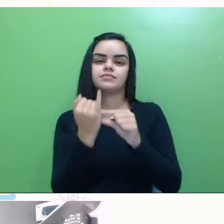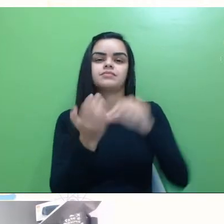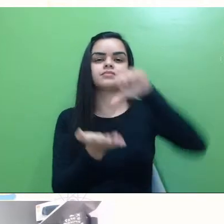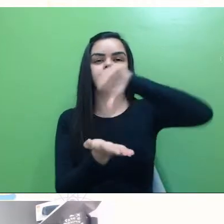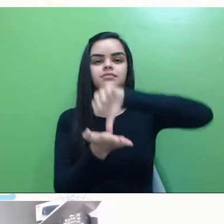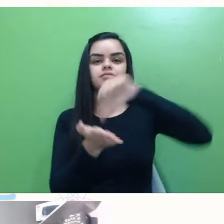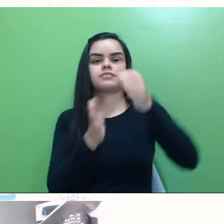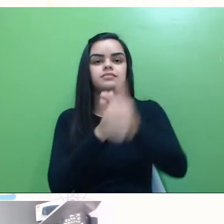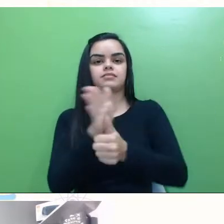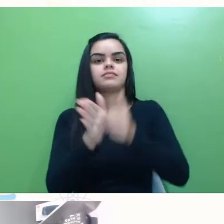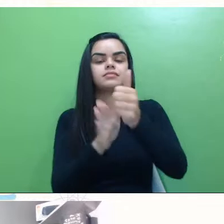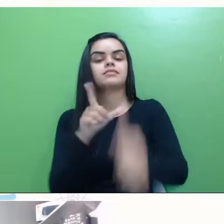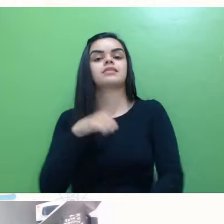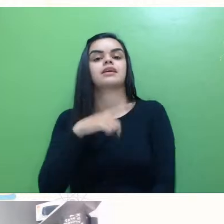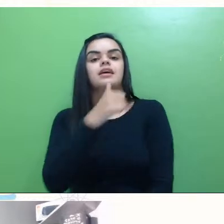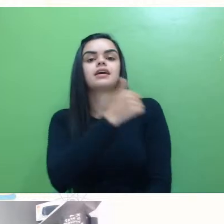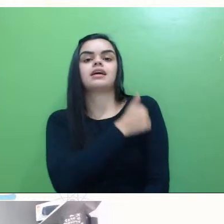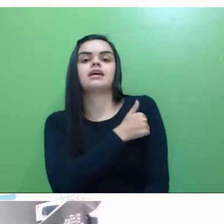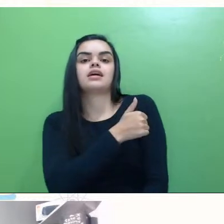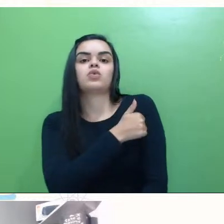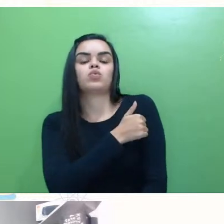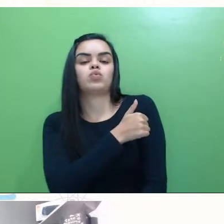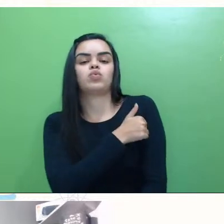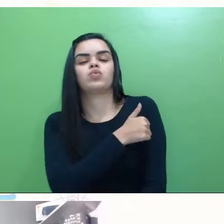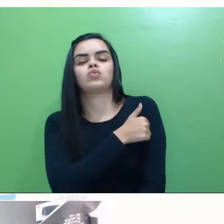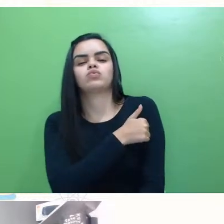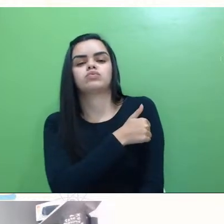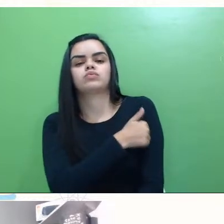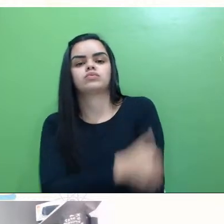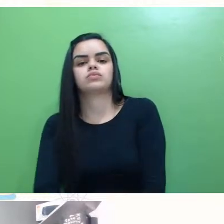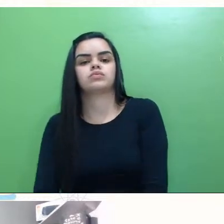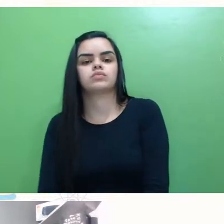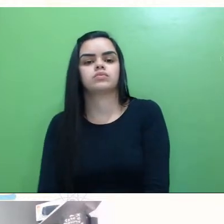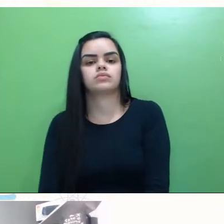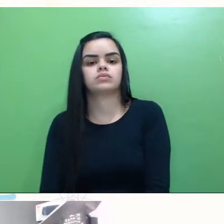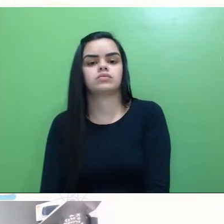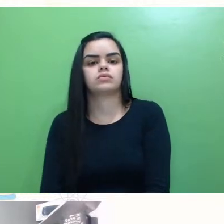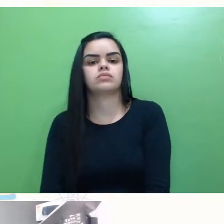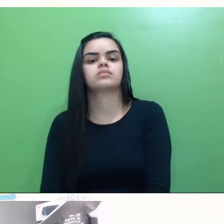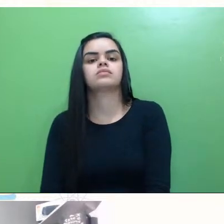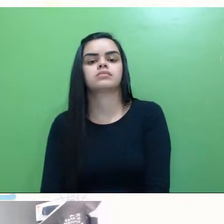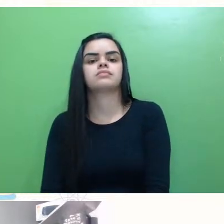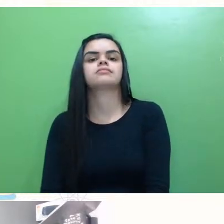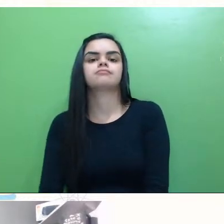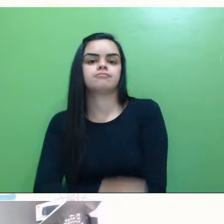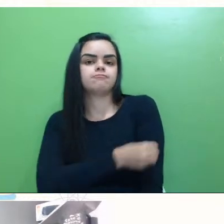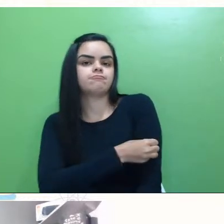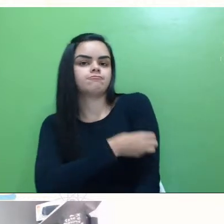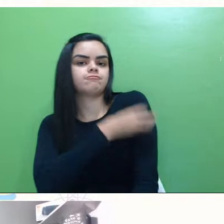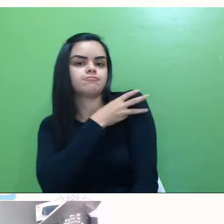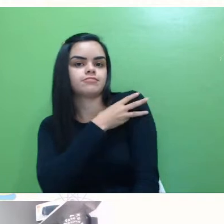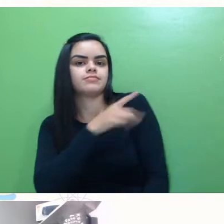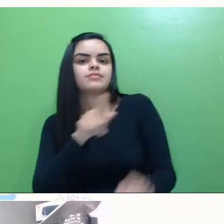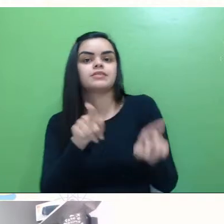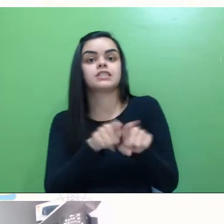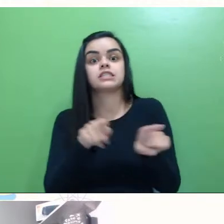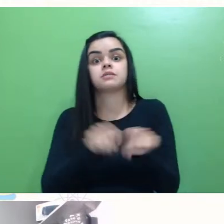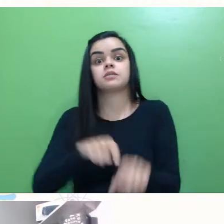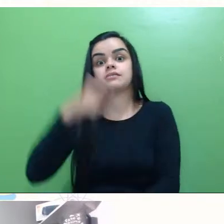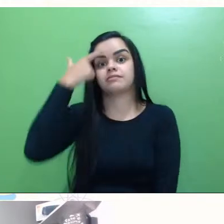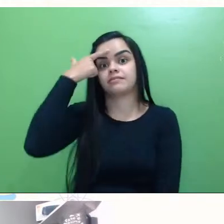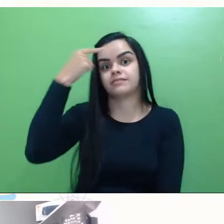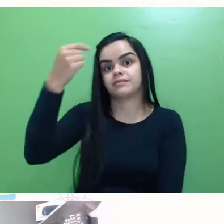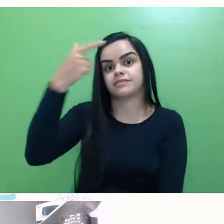atende alunos, desde o ensino médio, passando pela graduação